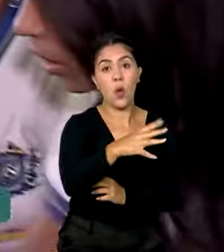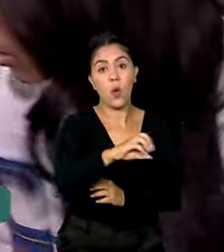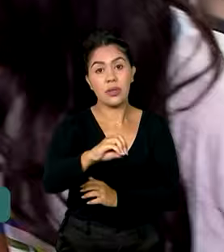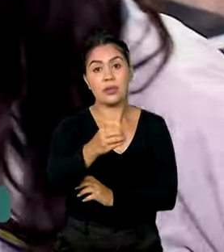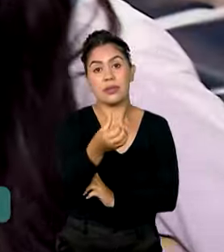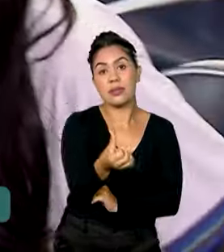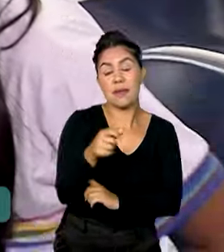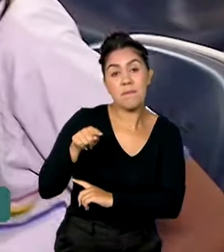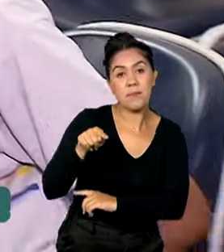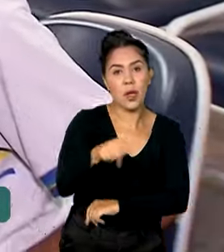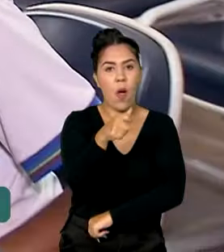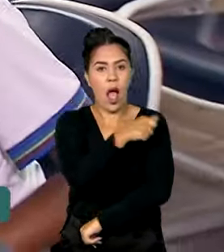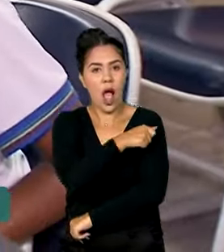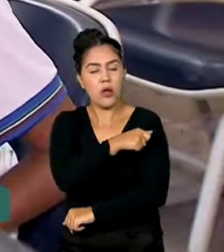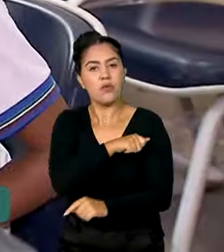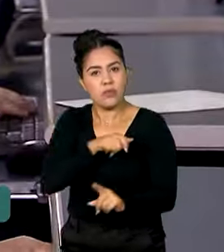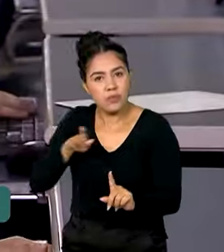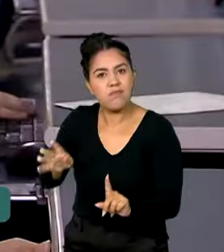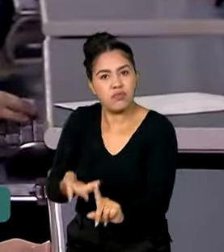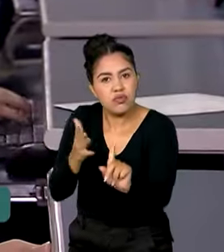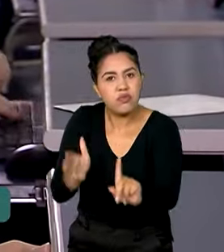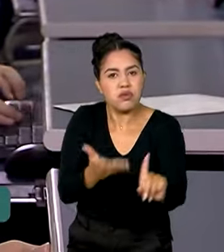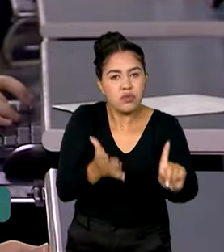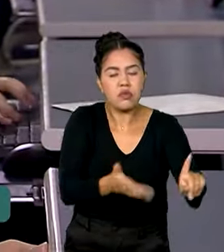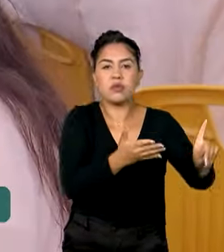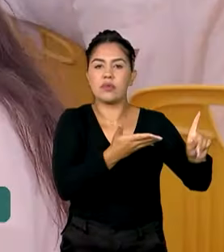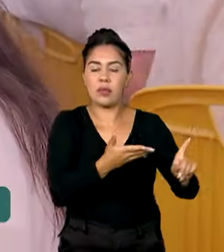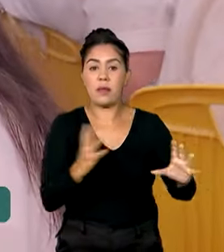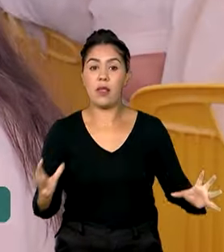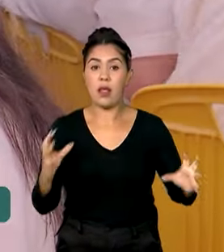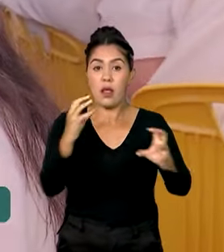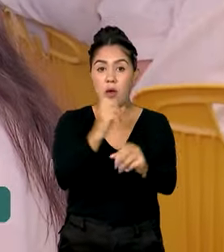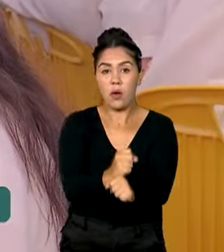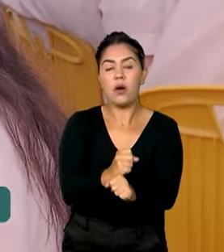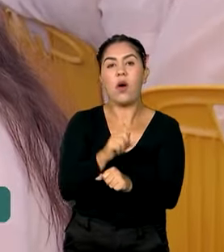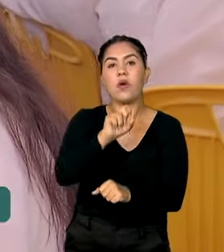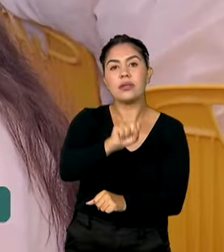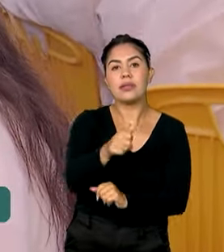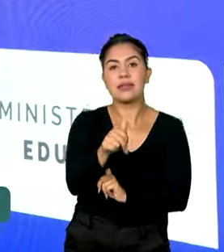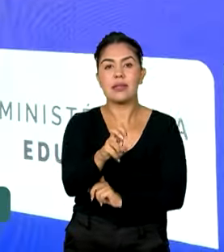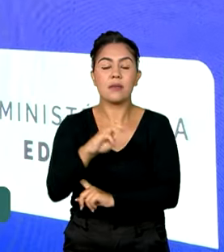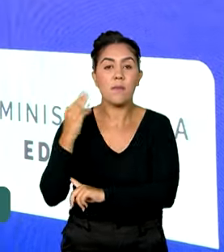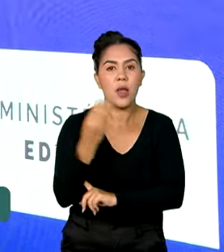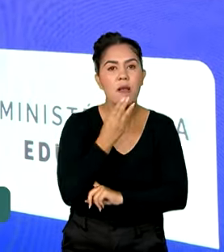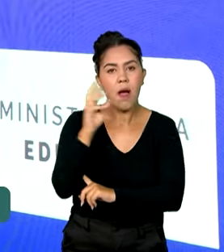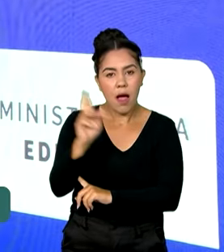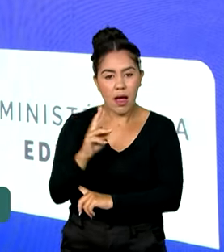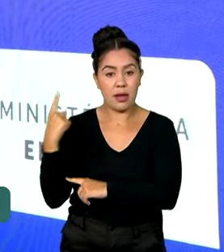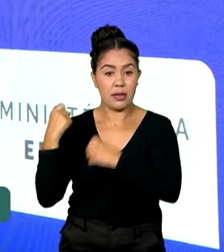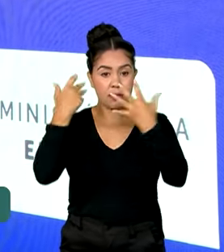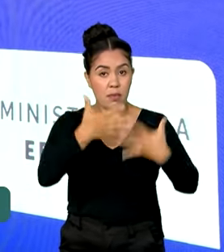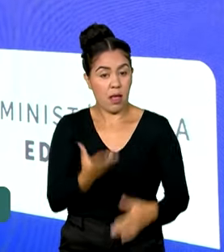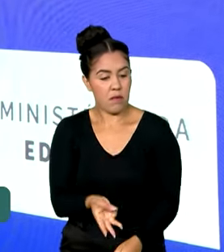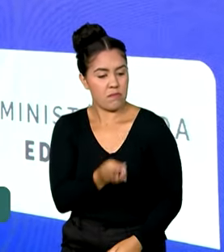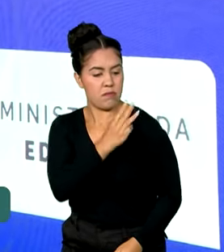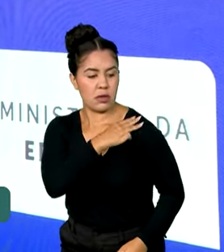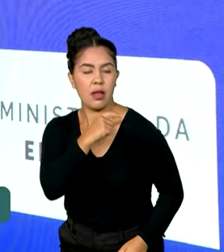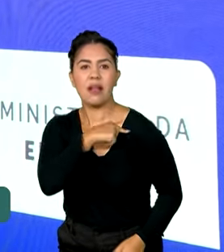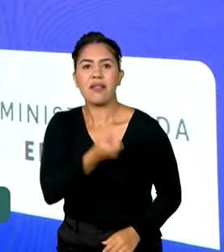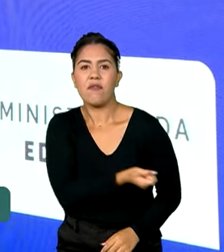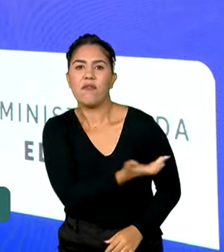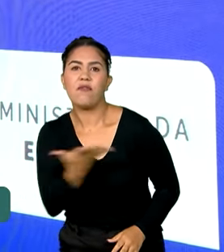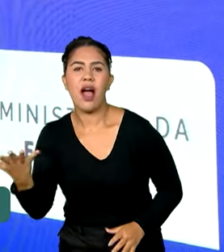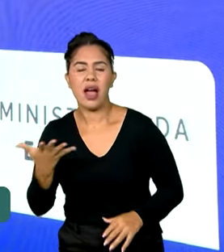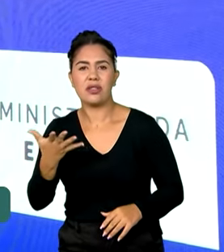num investimento total de 815 milhões de reais até o fim deste ano. É no ensino médio que muitos jovens